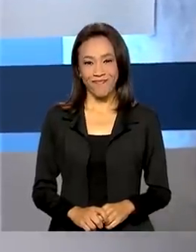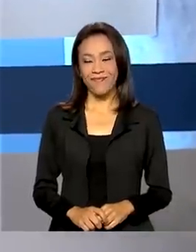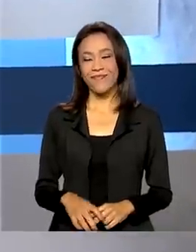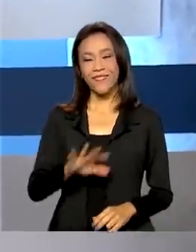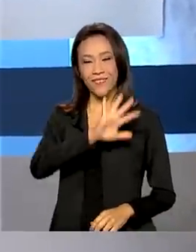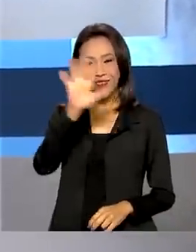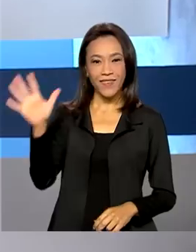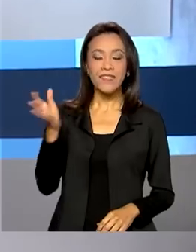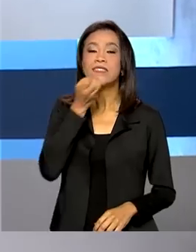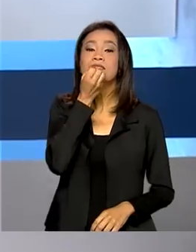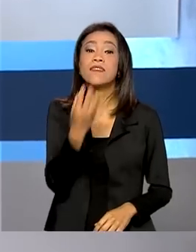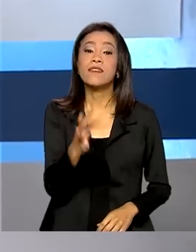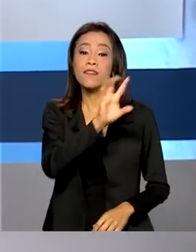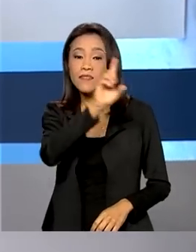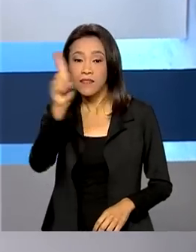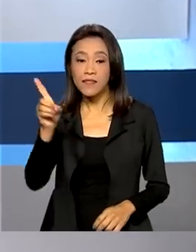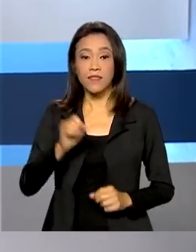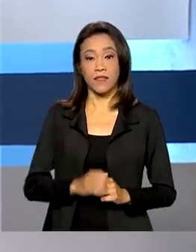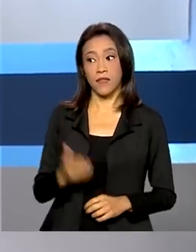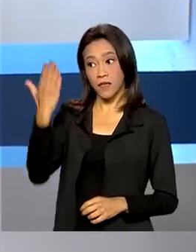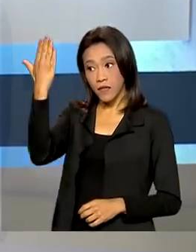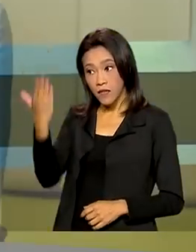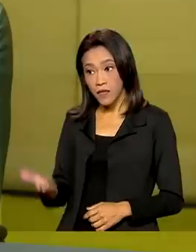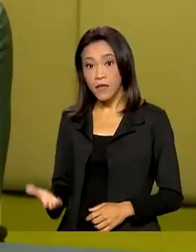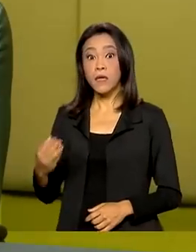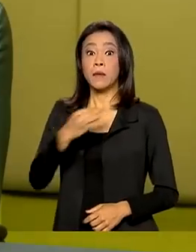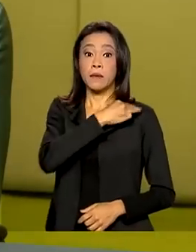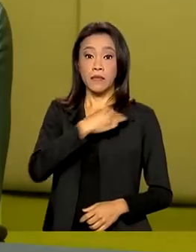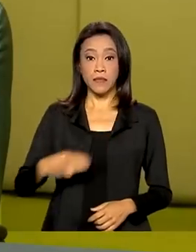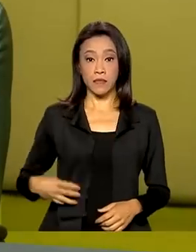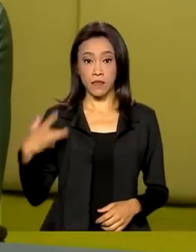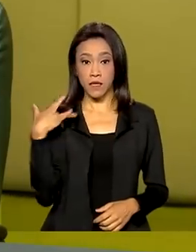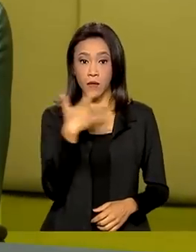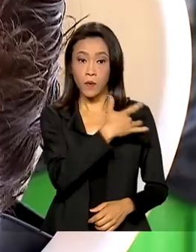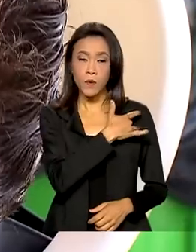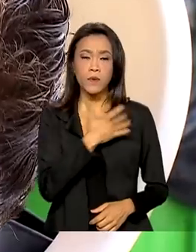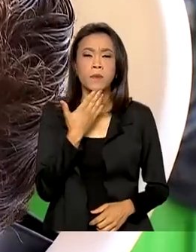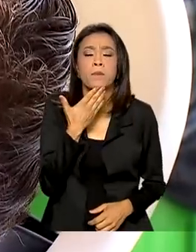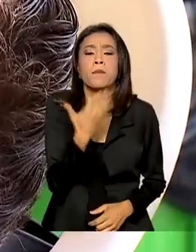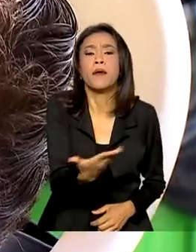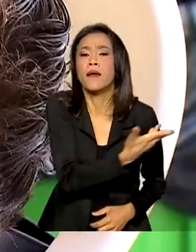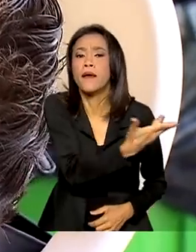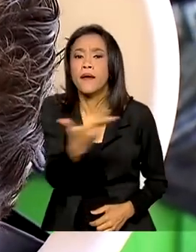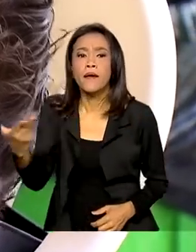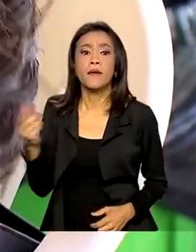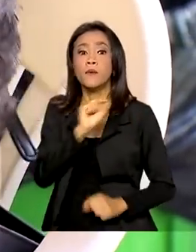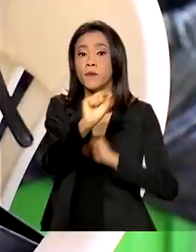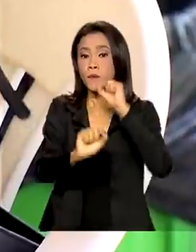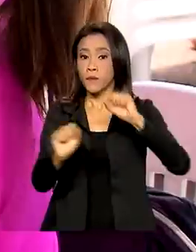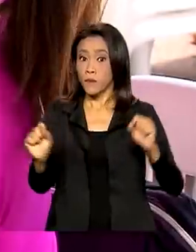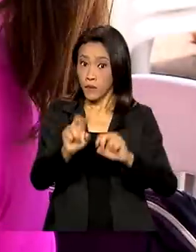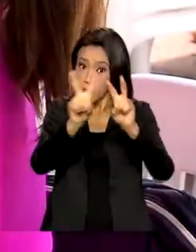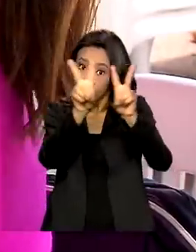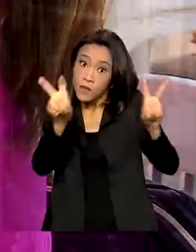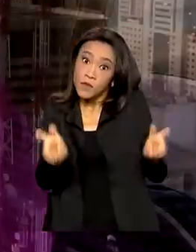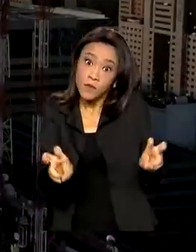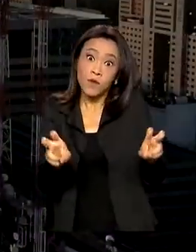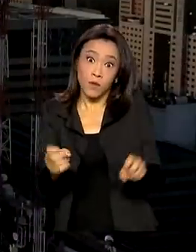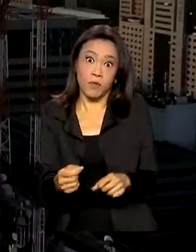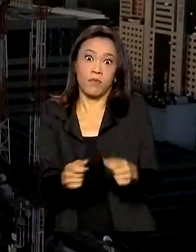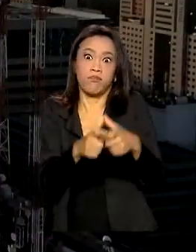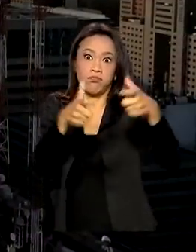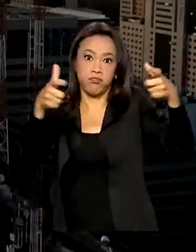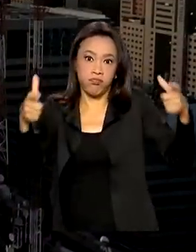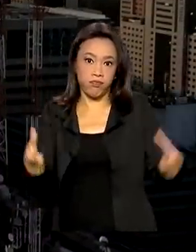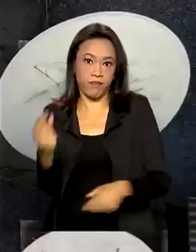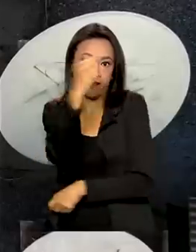Olá, bom dia! Ministro da Saúde faz apelo para aumentar a vacinação contra polio. A partir